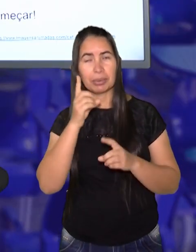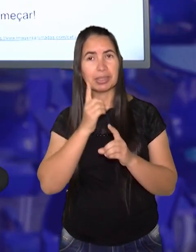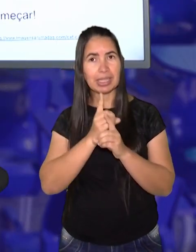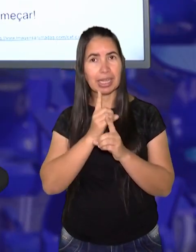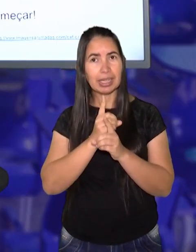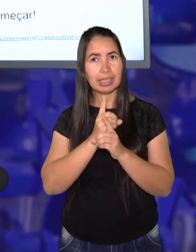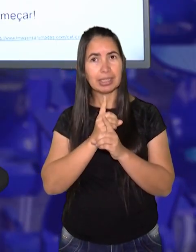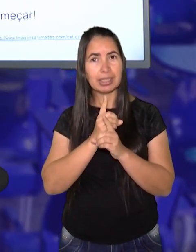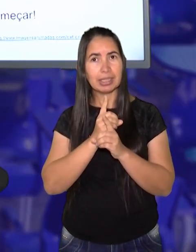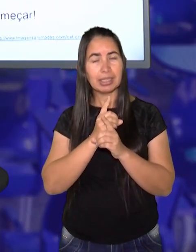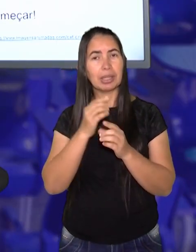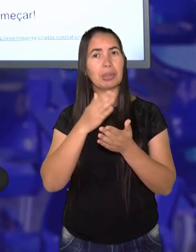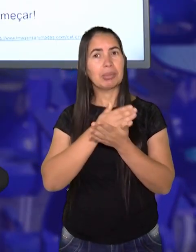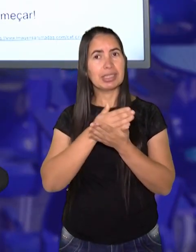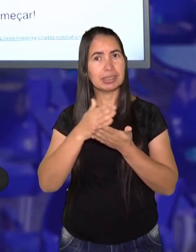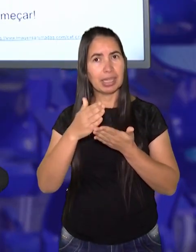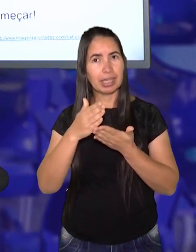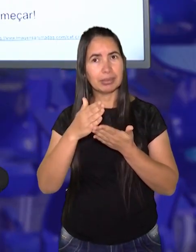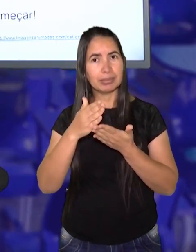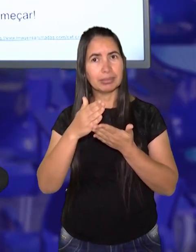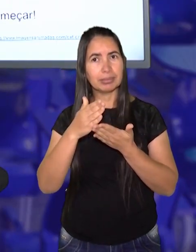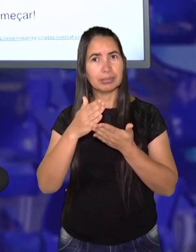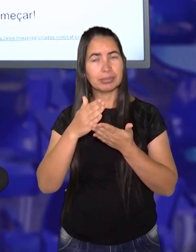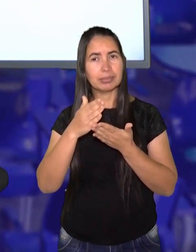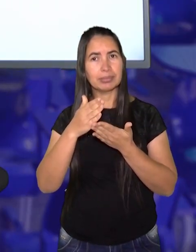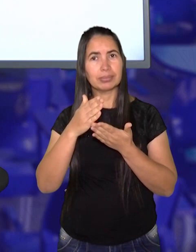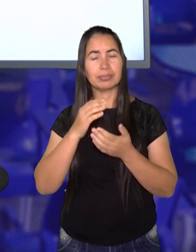Conseguiu encontrar? Vamos começar?